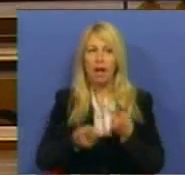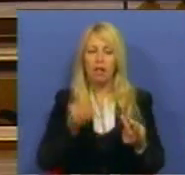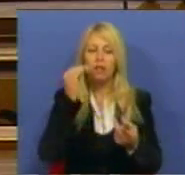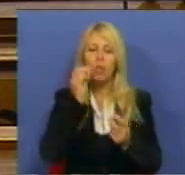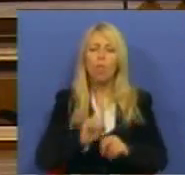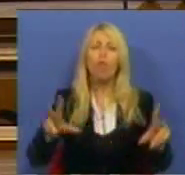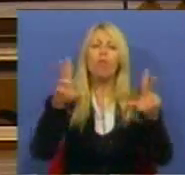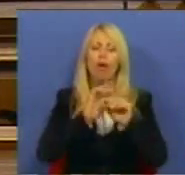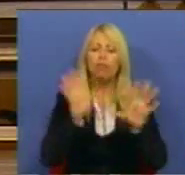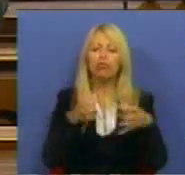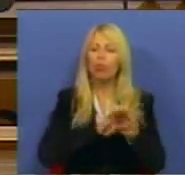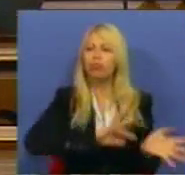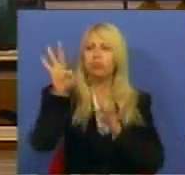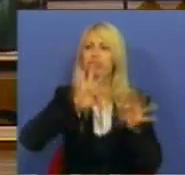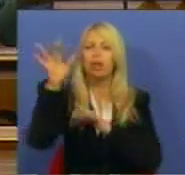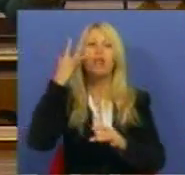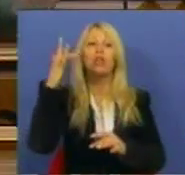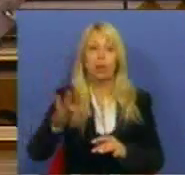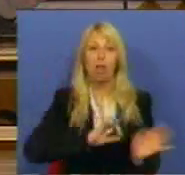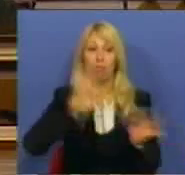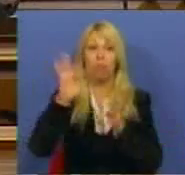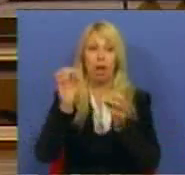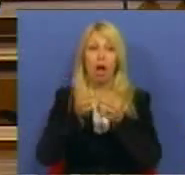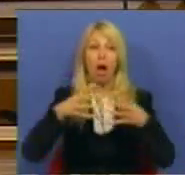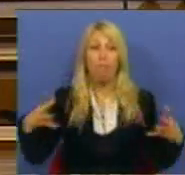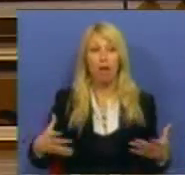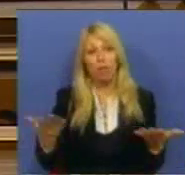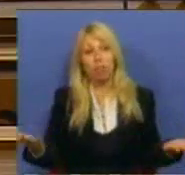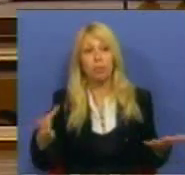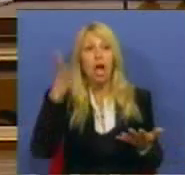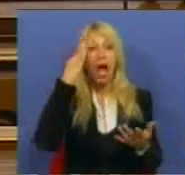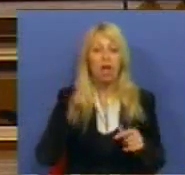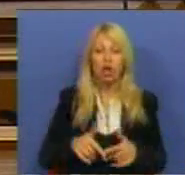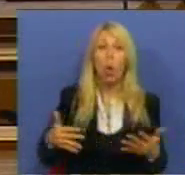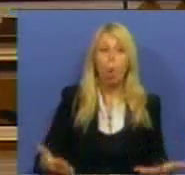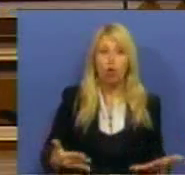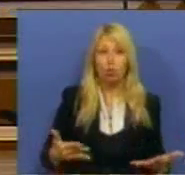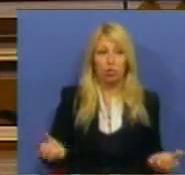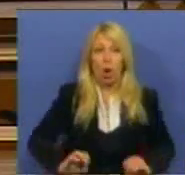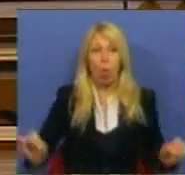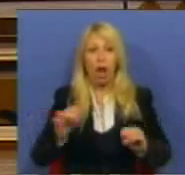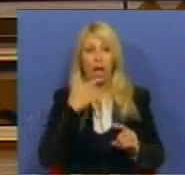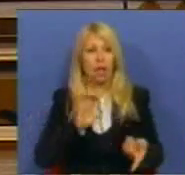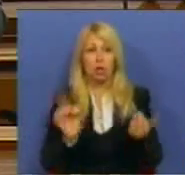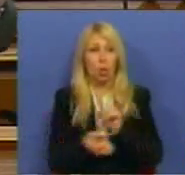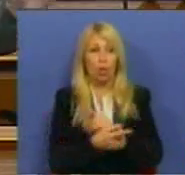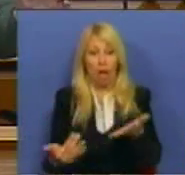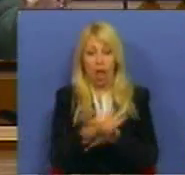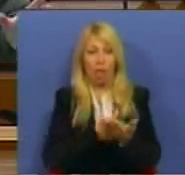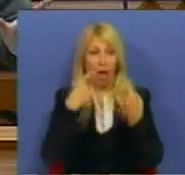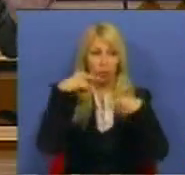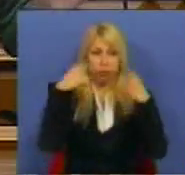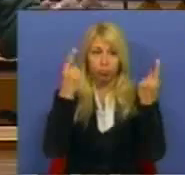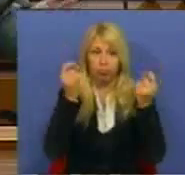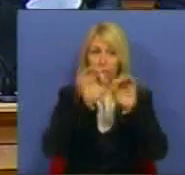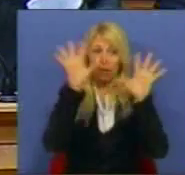fluxos migratórios. A imigração aumenta, acho que hoje em dia já ninguém diz o contrário, os dados são objetivos e têm